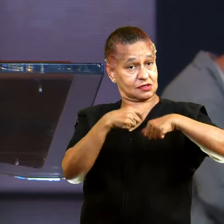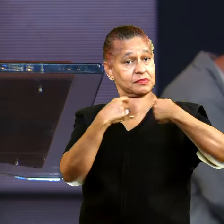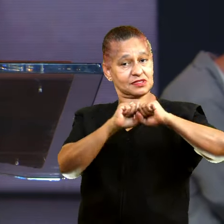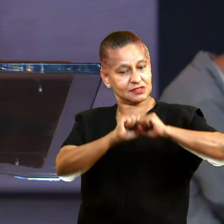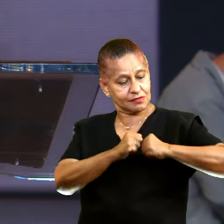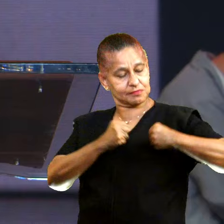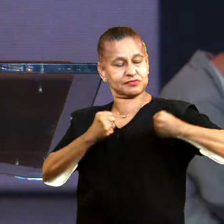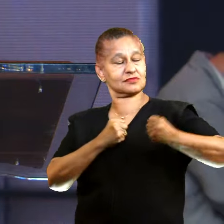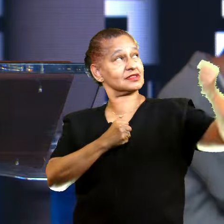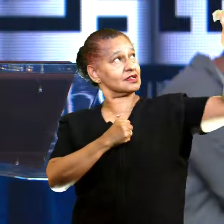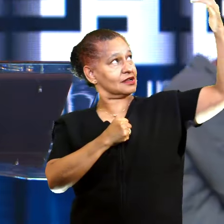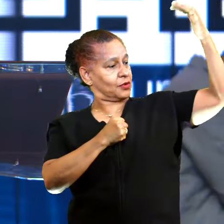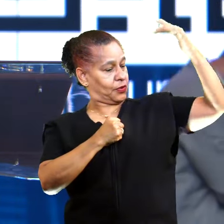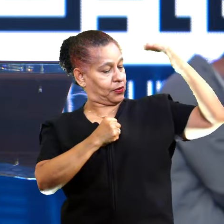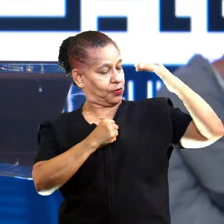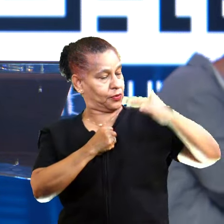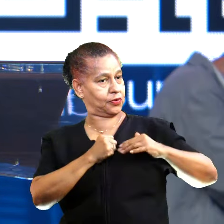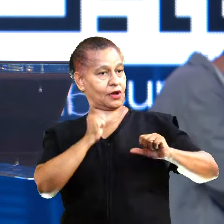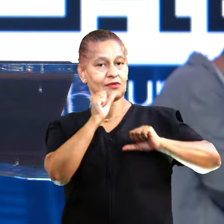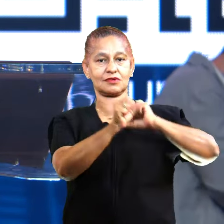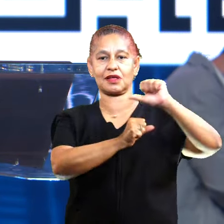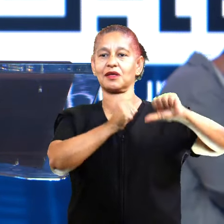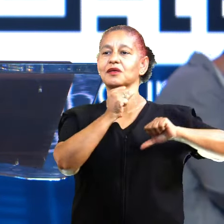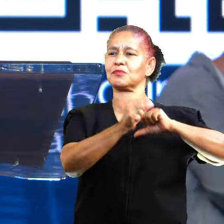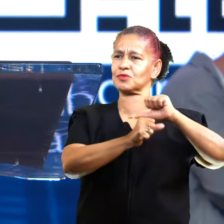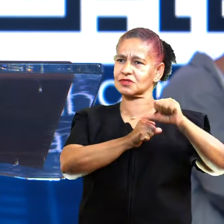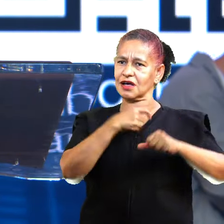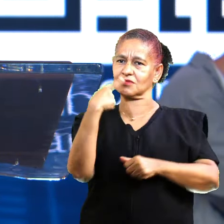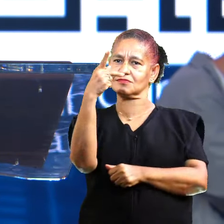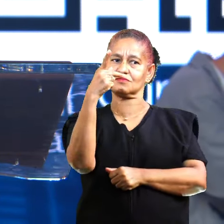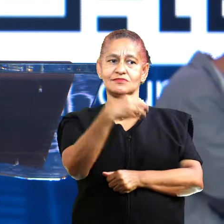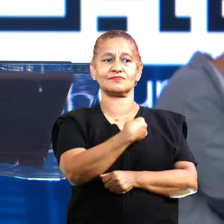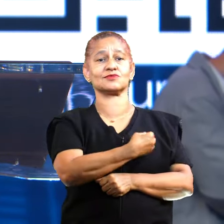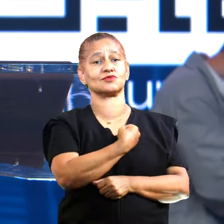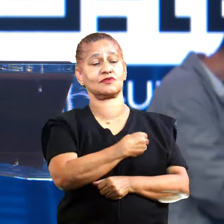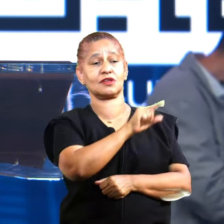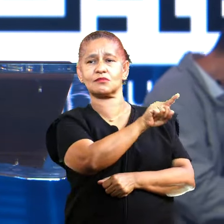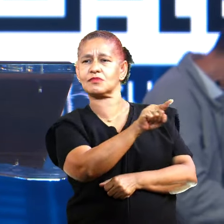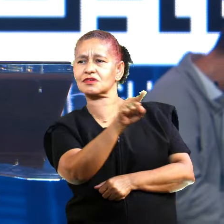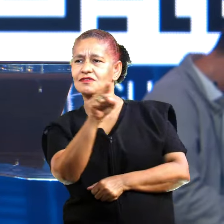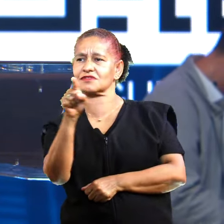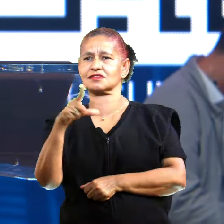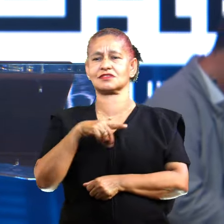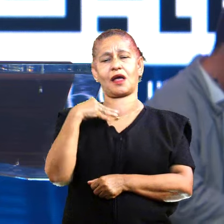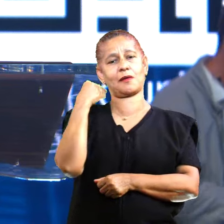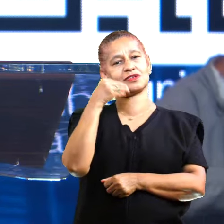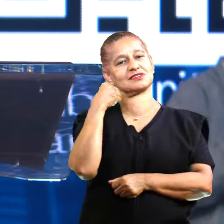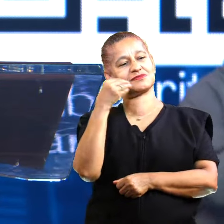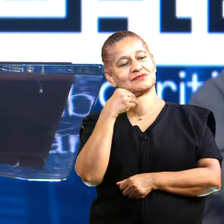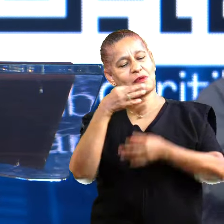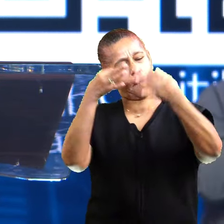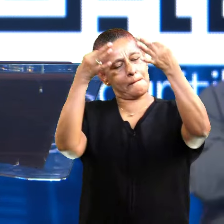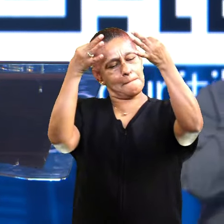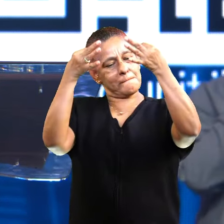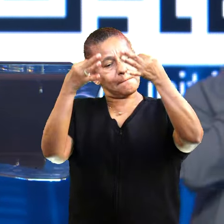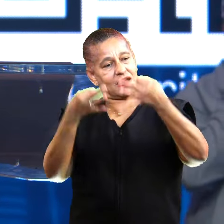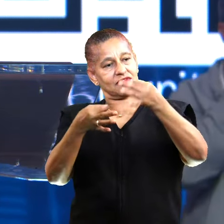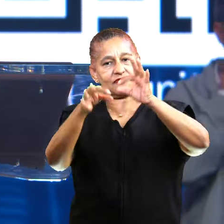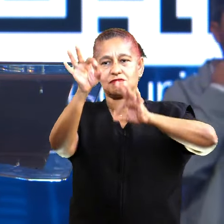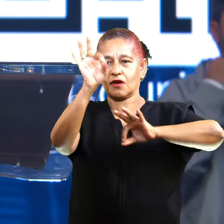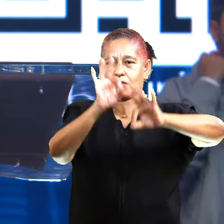graça de Deus precisa romper dentro de você para que você possa viver o plano perfeito